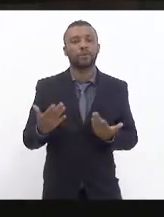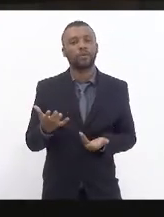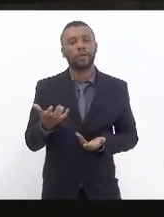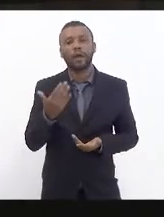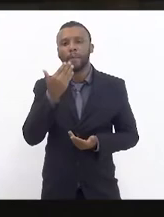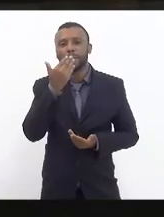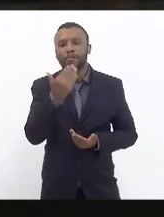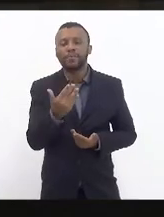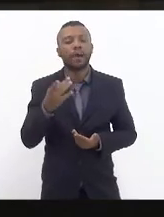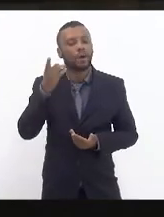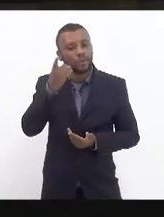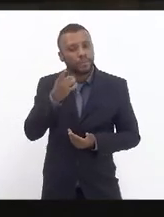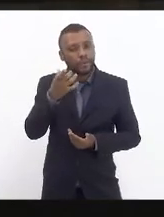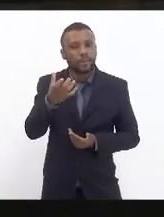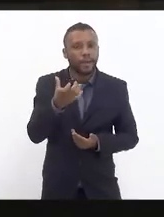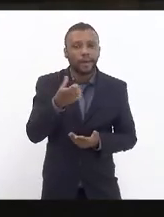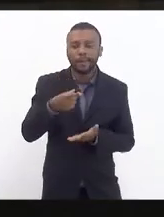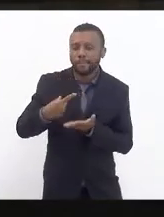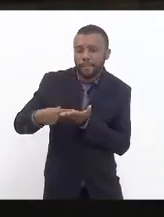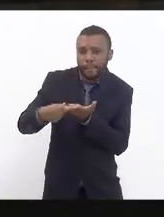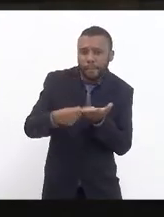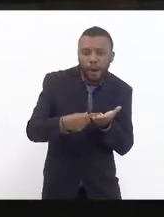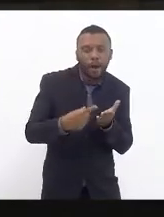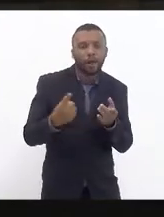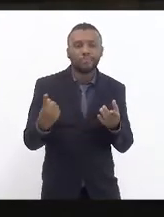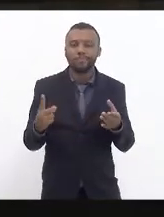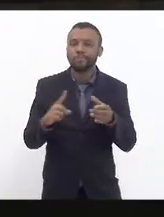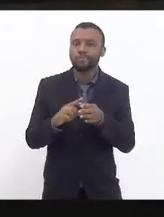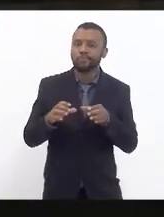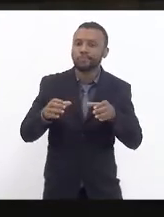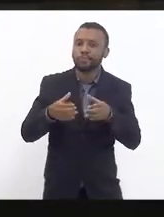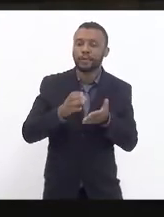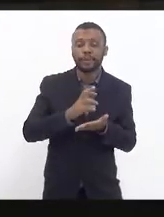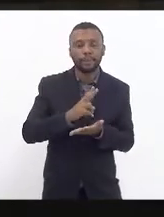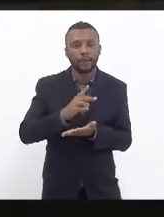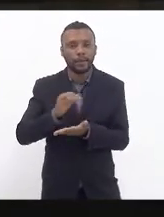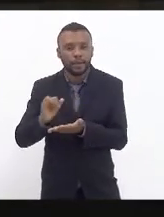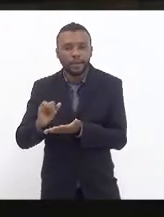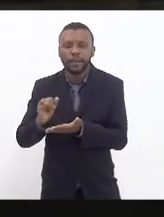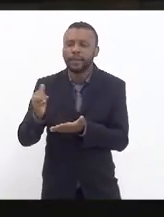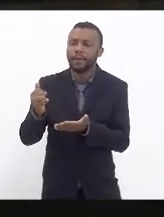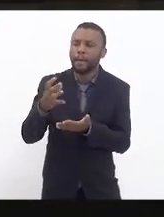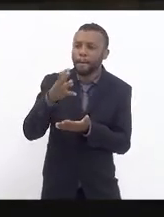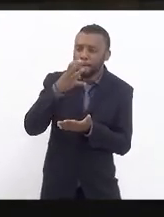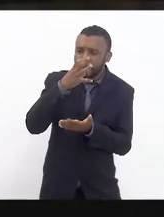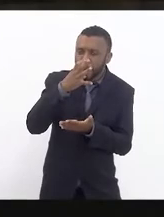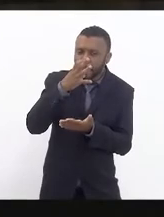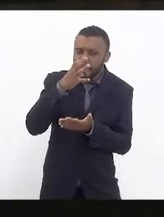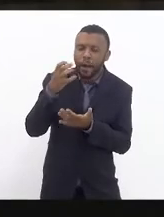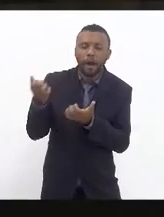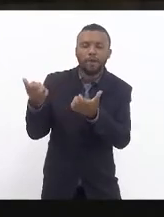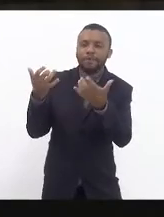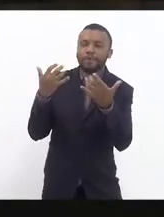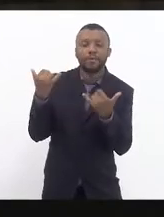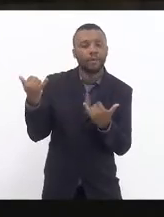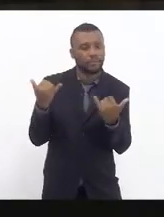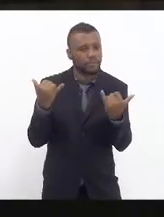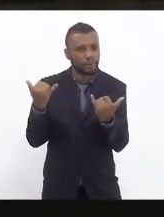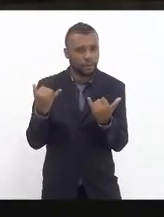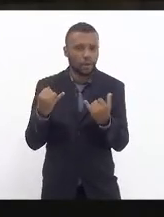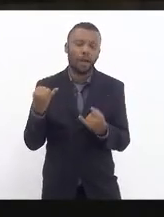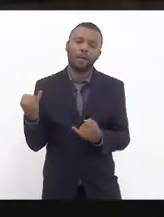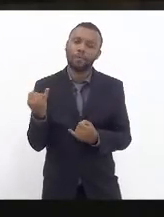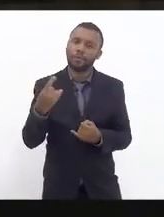quiserem estar presentes nessa comissão parlamentar de inquérito como ouvinte ouvindo as informações é importante a